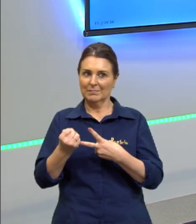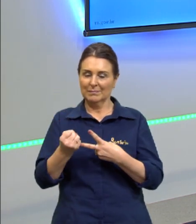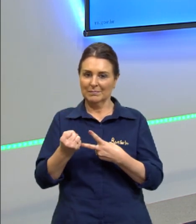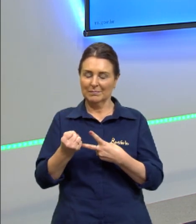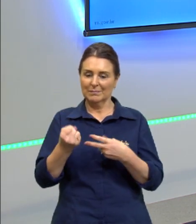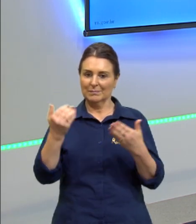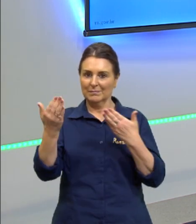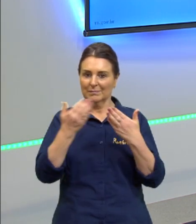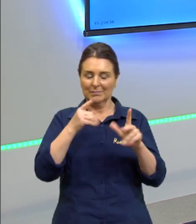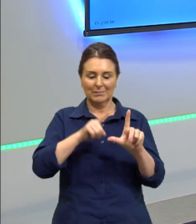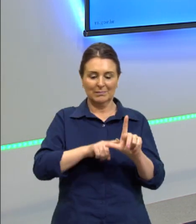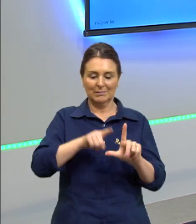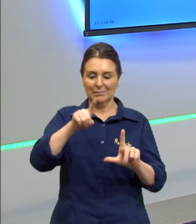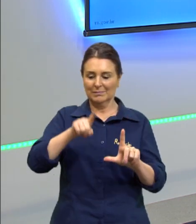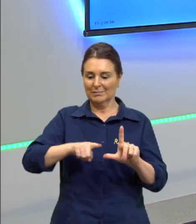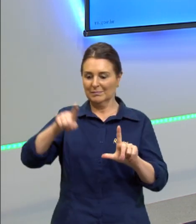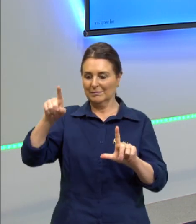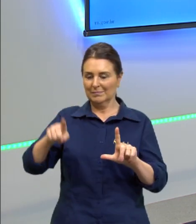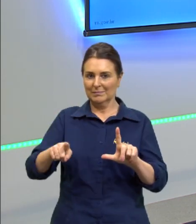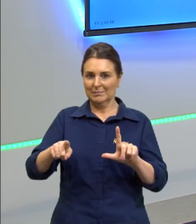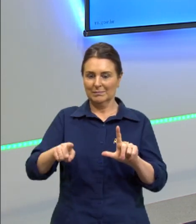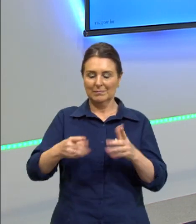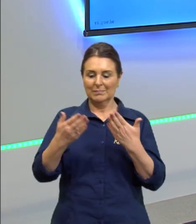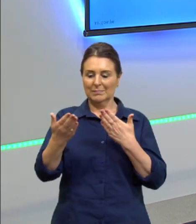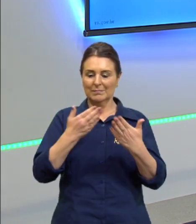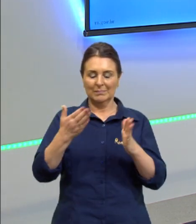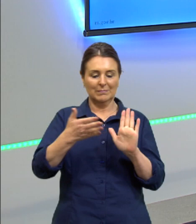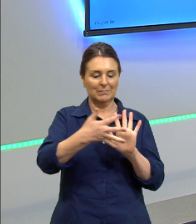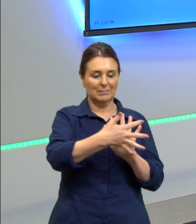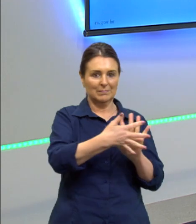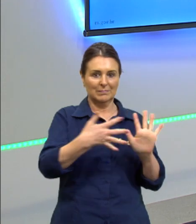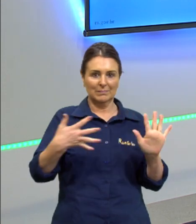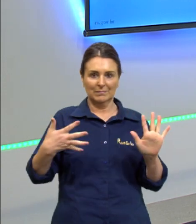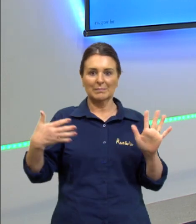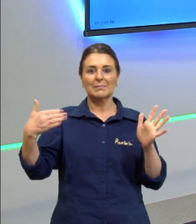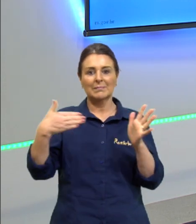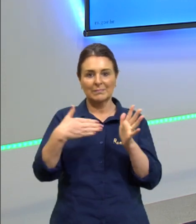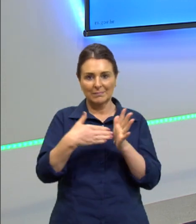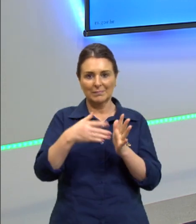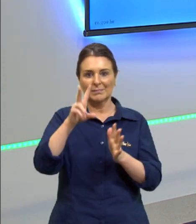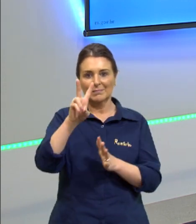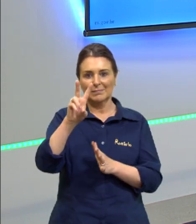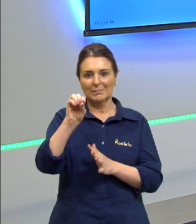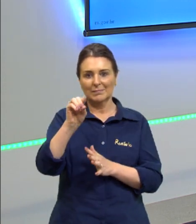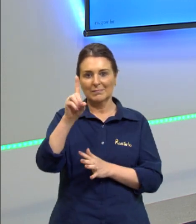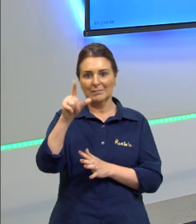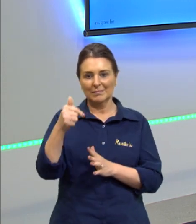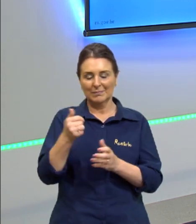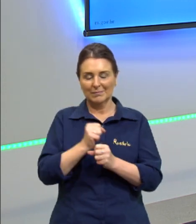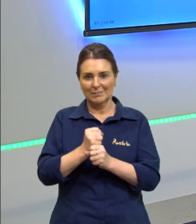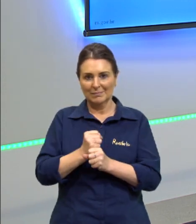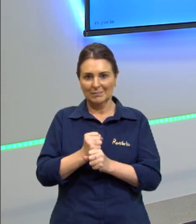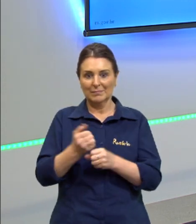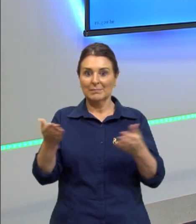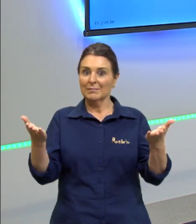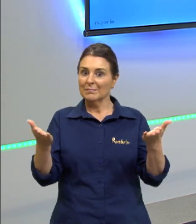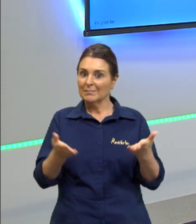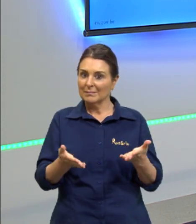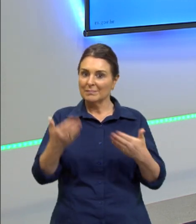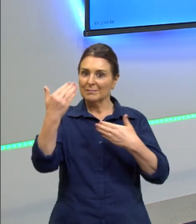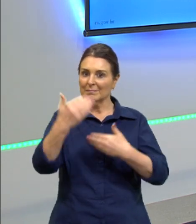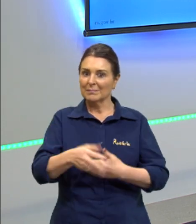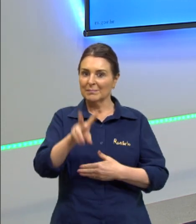análise de gráficos análise de tabelas até a prova de 2017 então começamos hoje a prova de